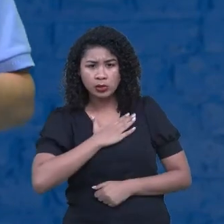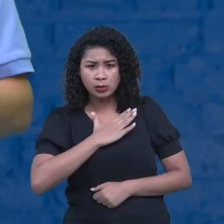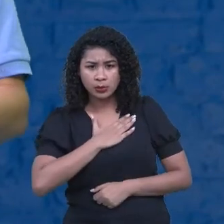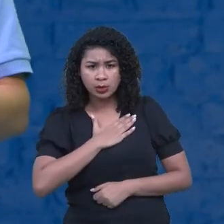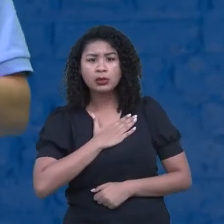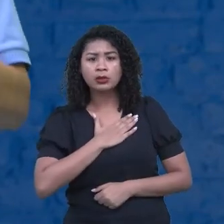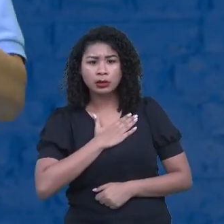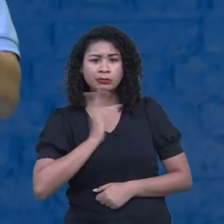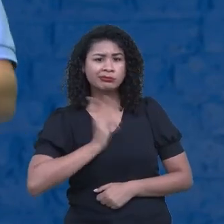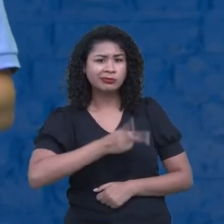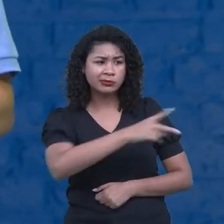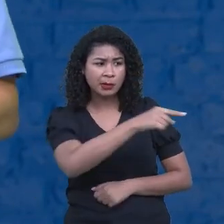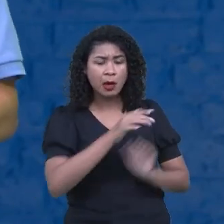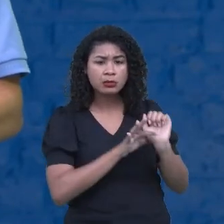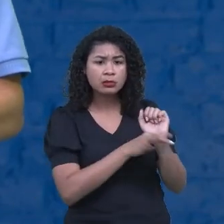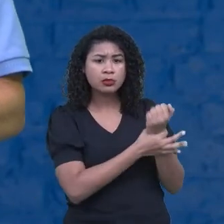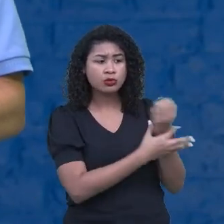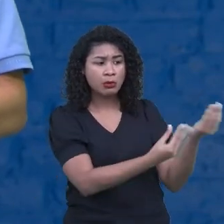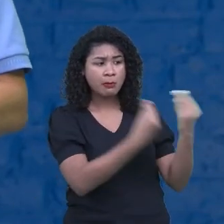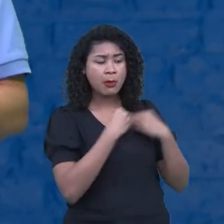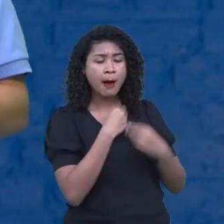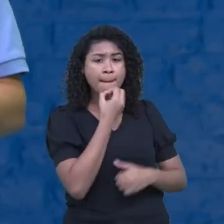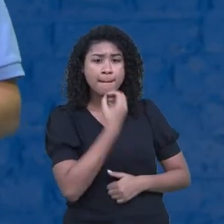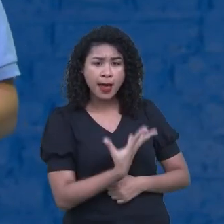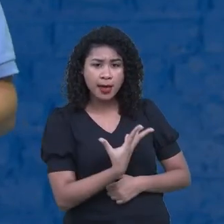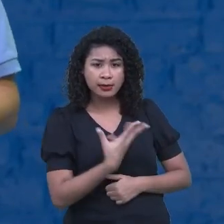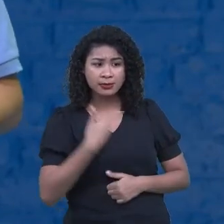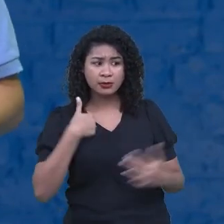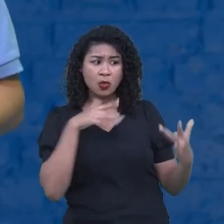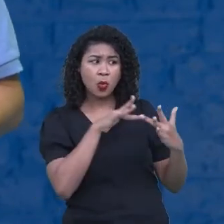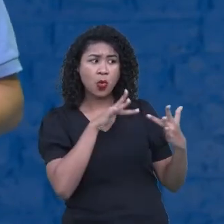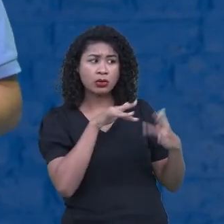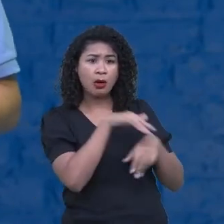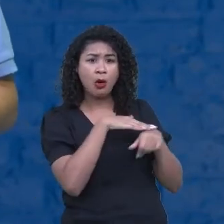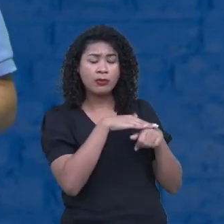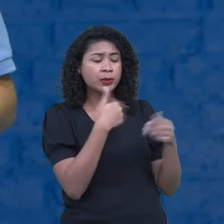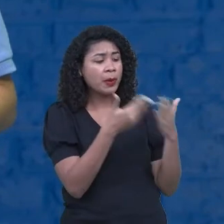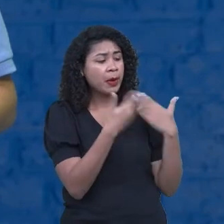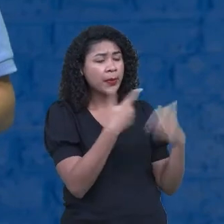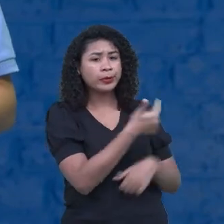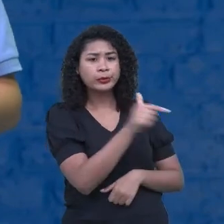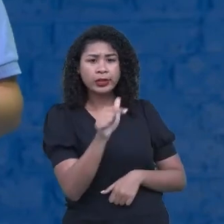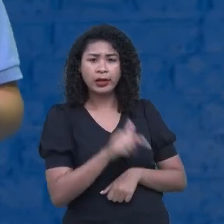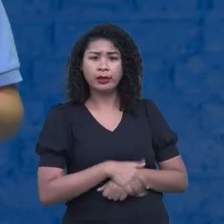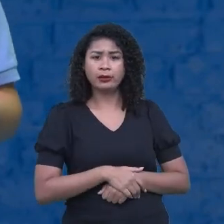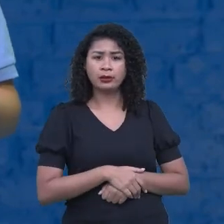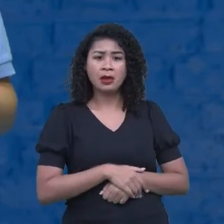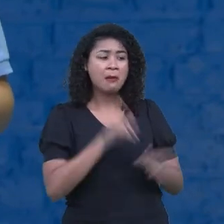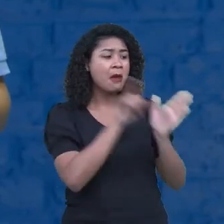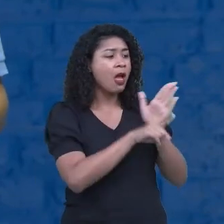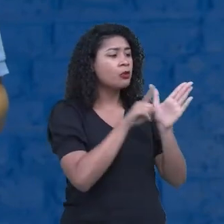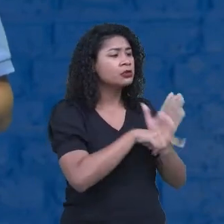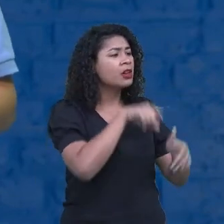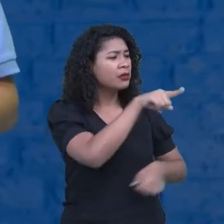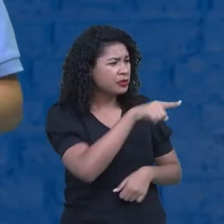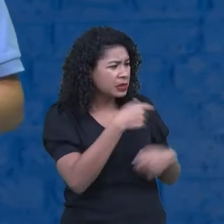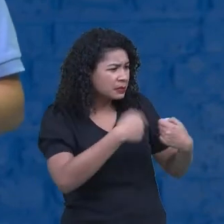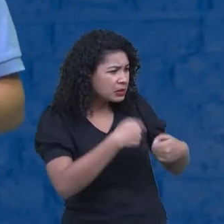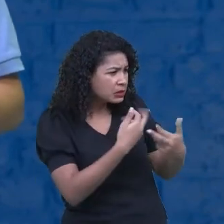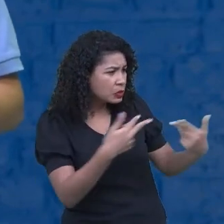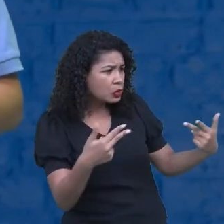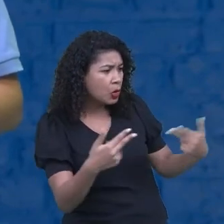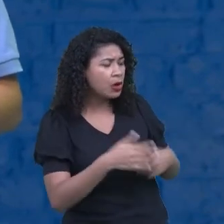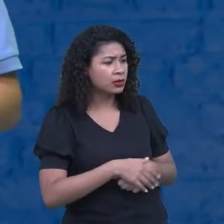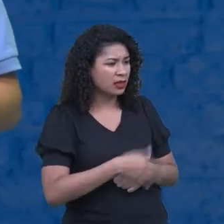zela por mim, a pessoa que quer o meu bem. Também perguntar se ela está precisando de algo, se ela está querendo uma ajuda.